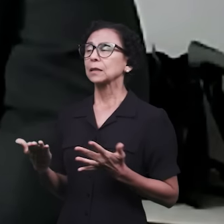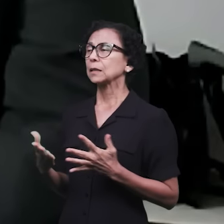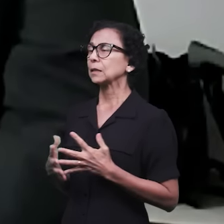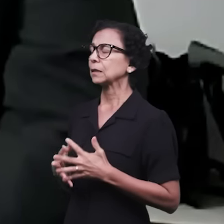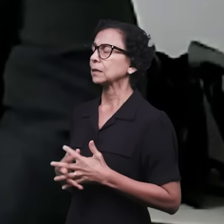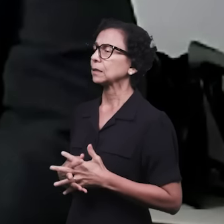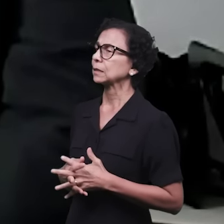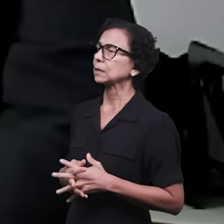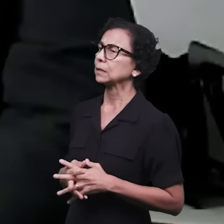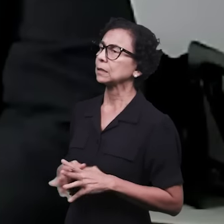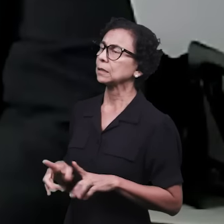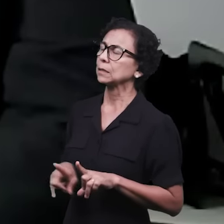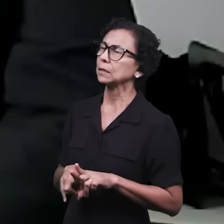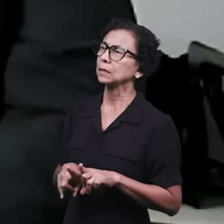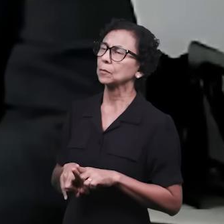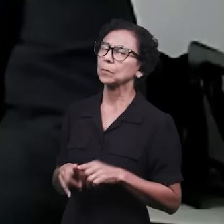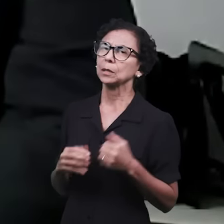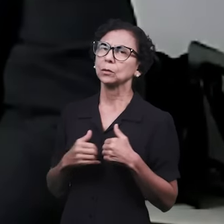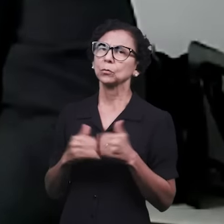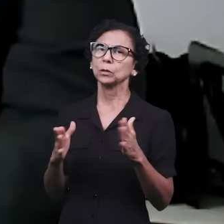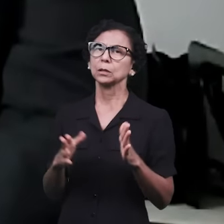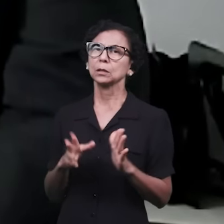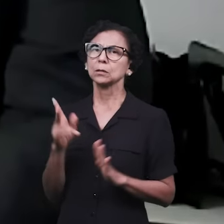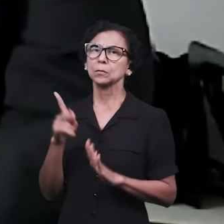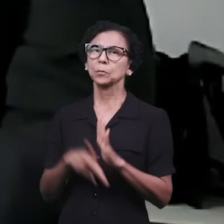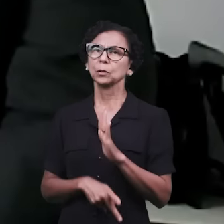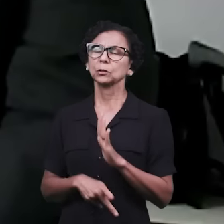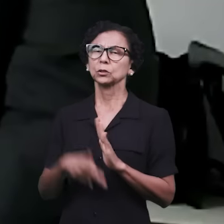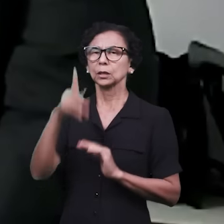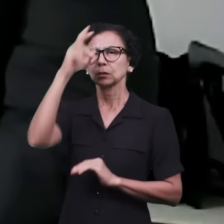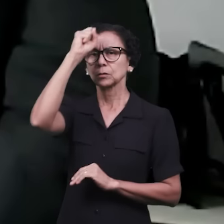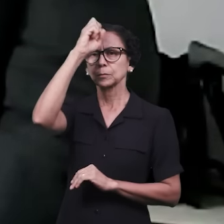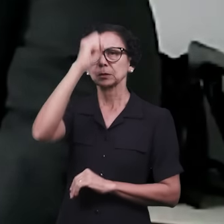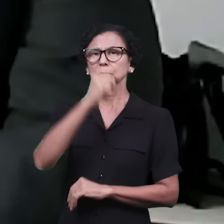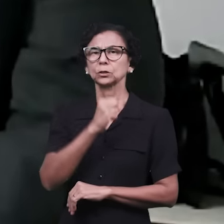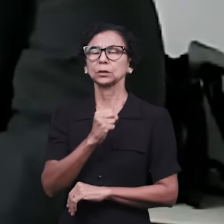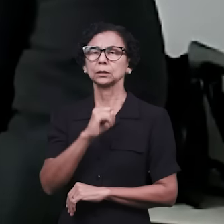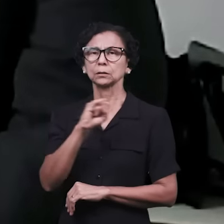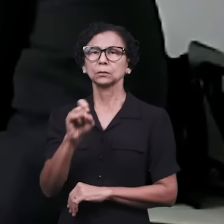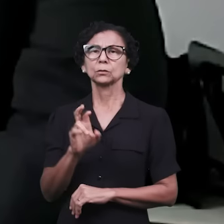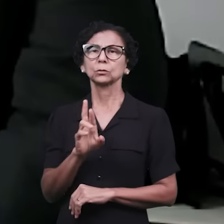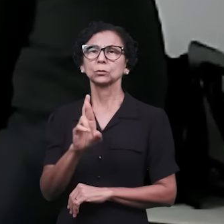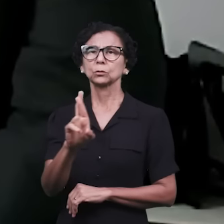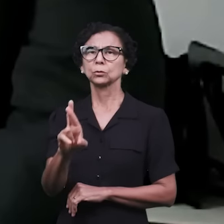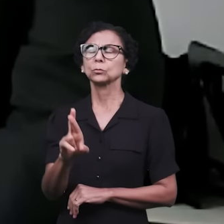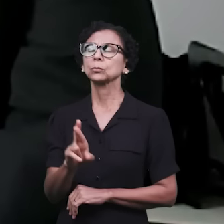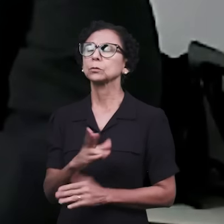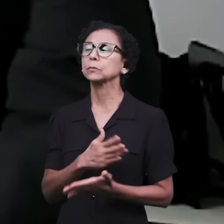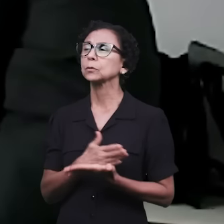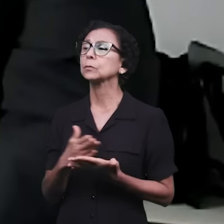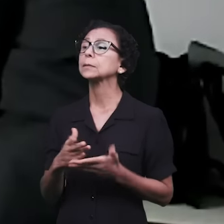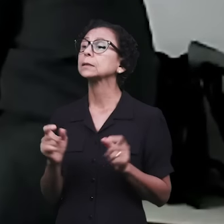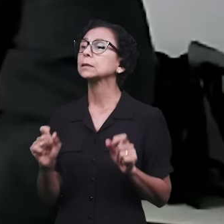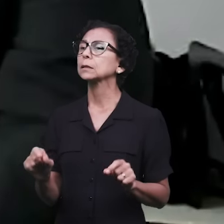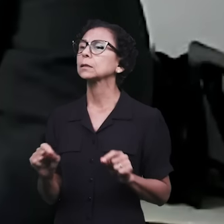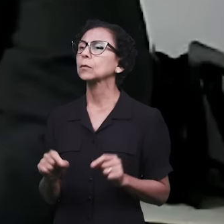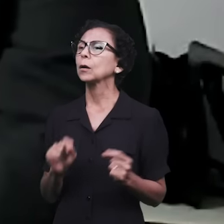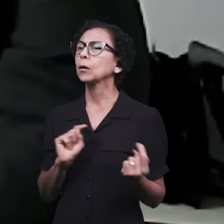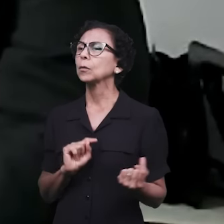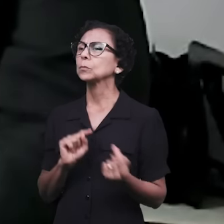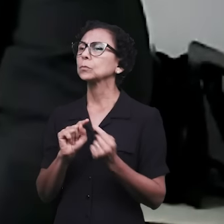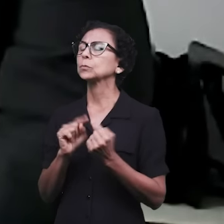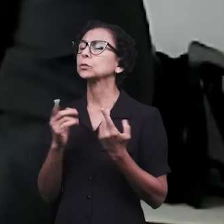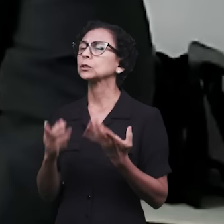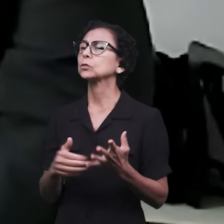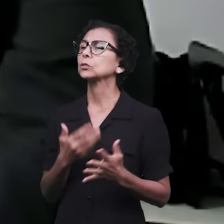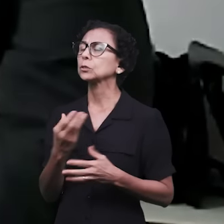sobre a implantação do projeto Aprendiz Júnior, que vai começar aqui na área de resenha neste ano, qual a expectativa